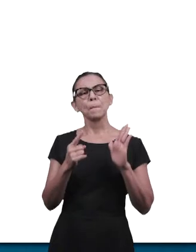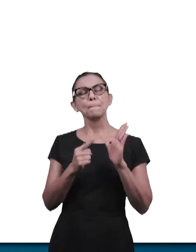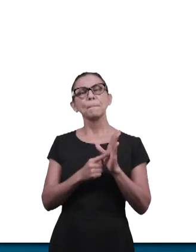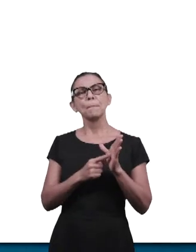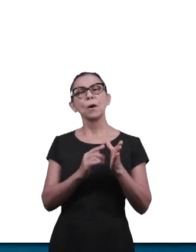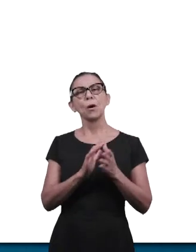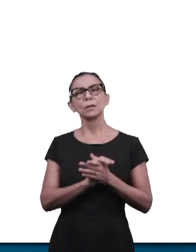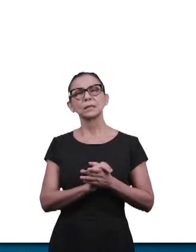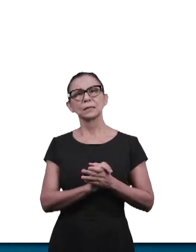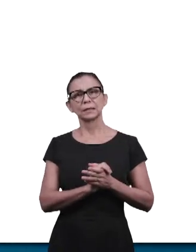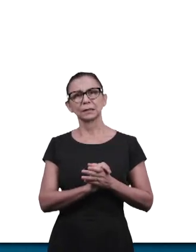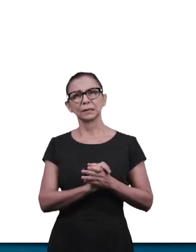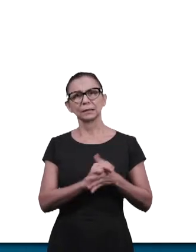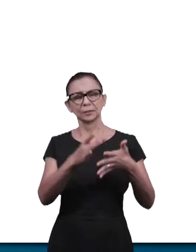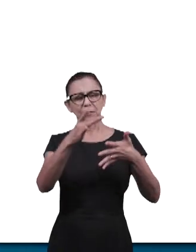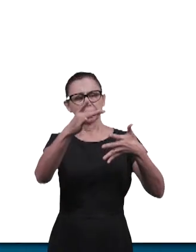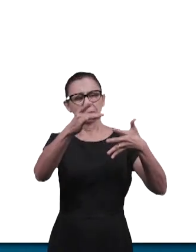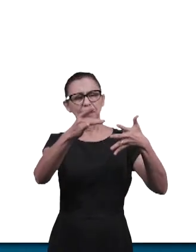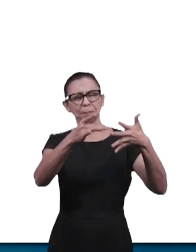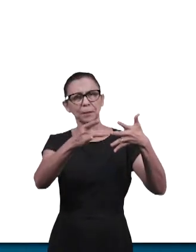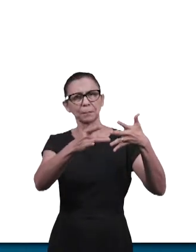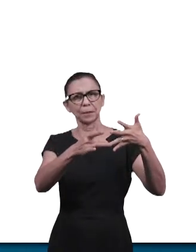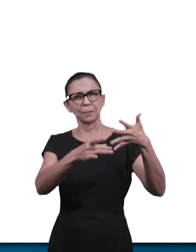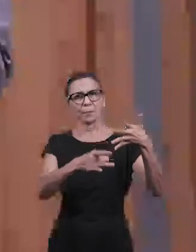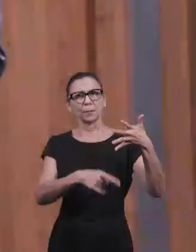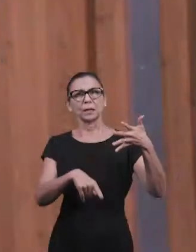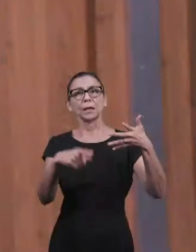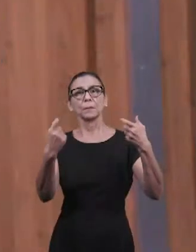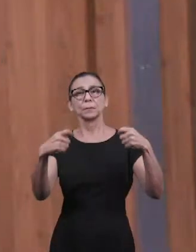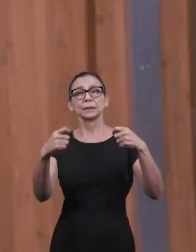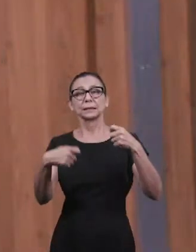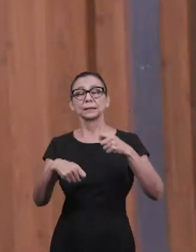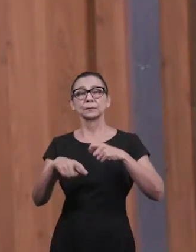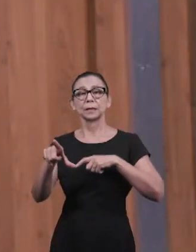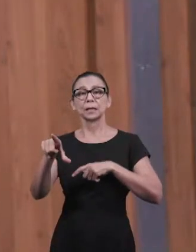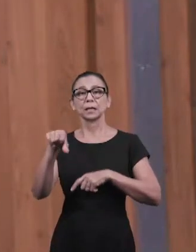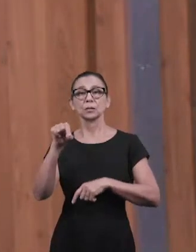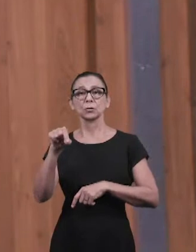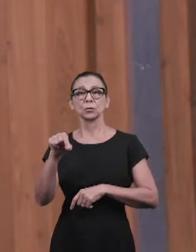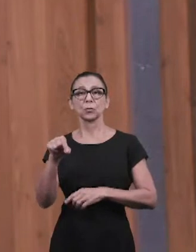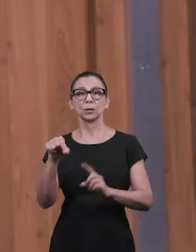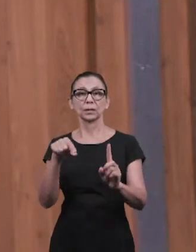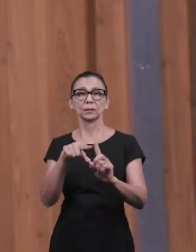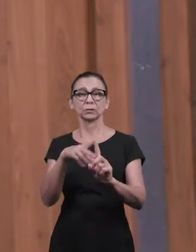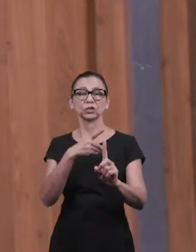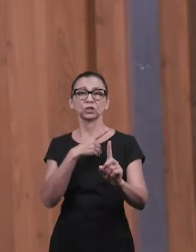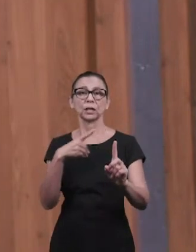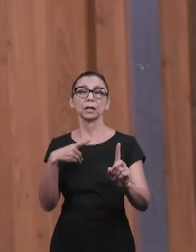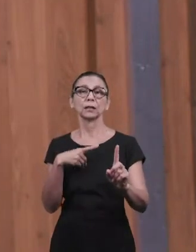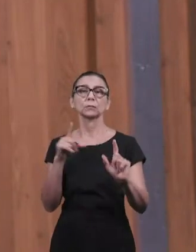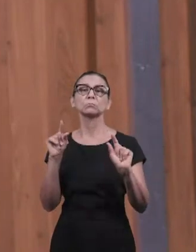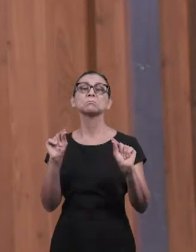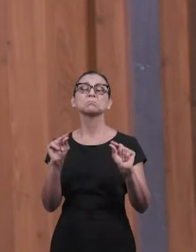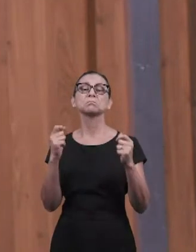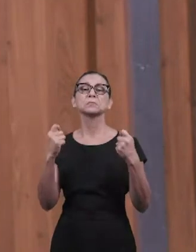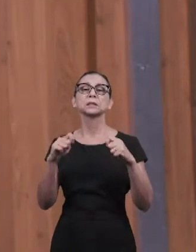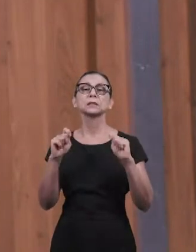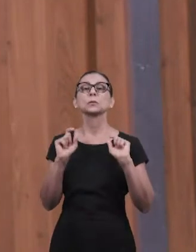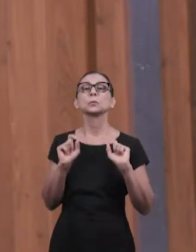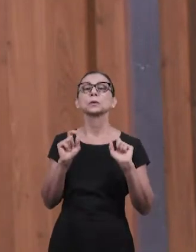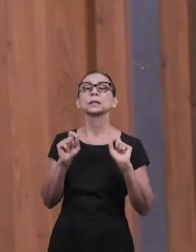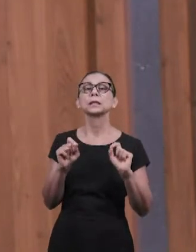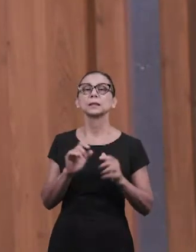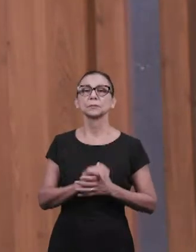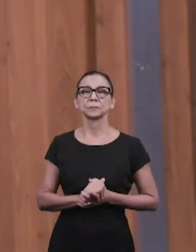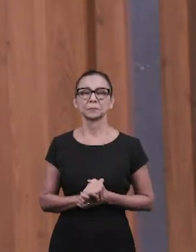escolha, ou seja, quais são os requisitos para a escolha? Essa resposta será dada, primeiramente, pelo nosso irmão